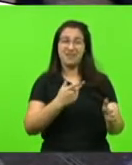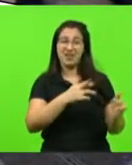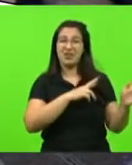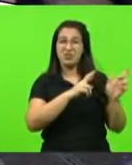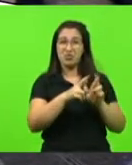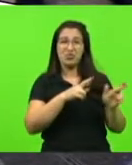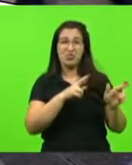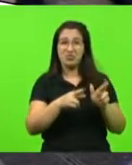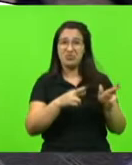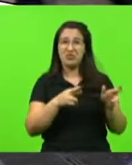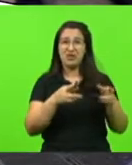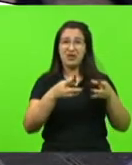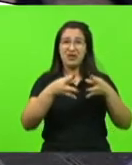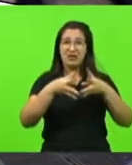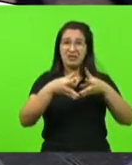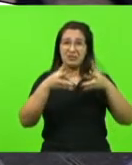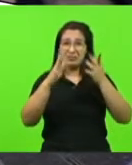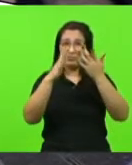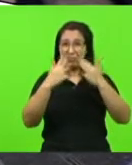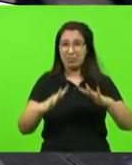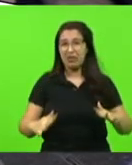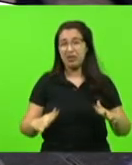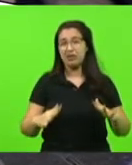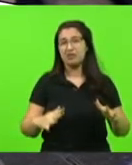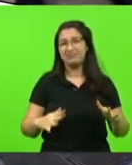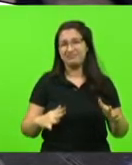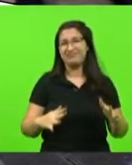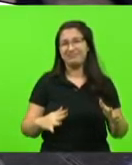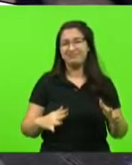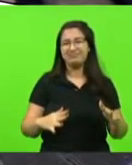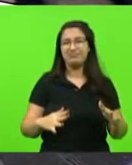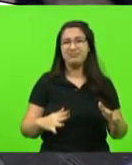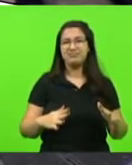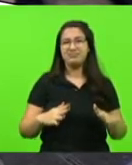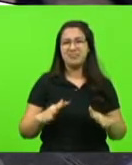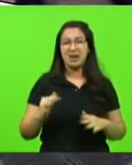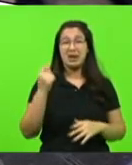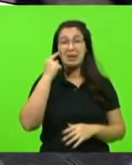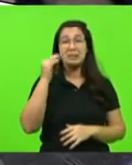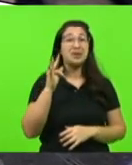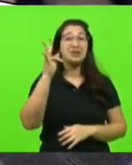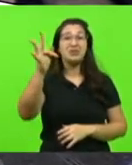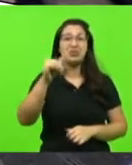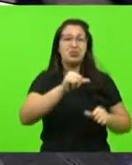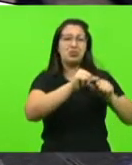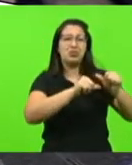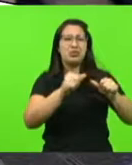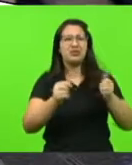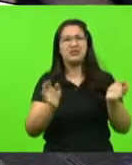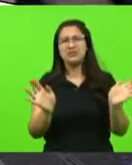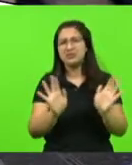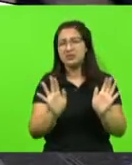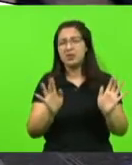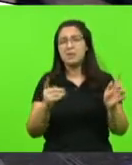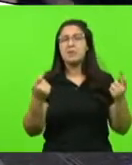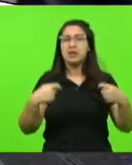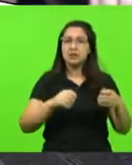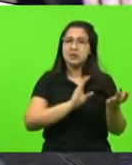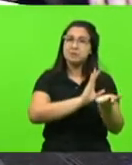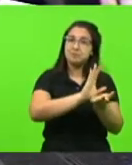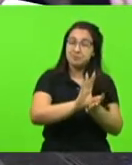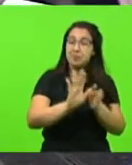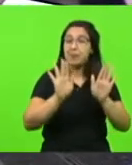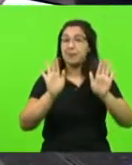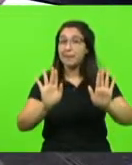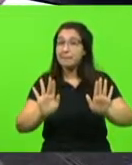degradarem para então termos que recuperá-las mais tarde. Nós precisamos, sim, de investimento, mas acredito que